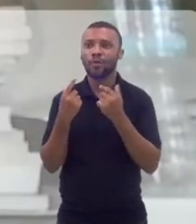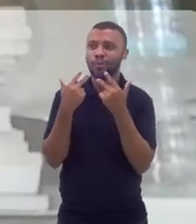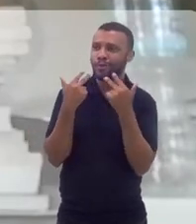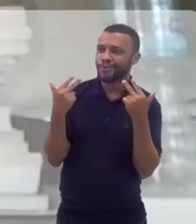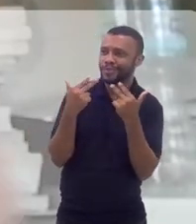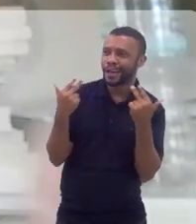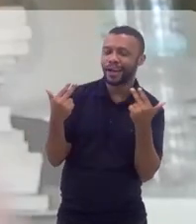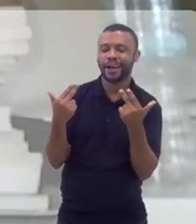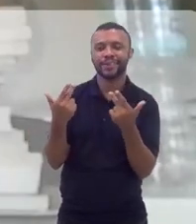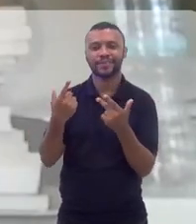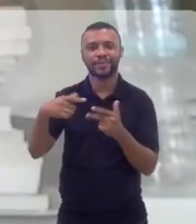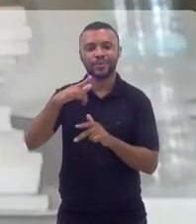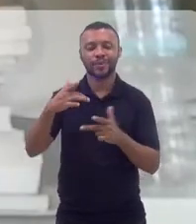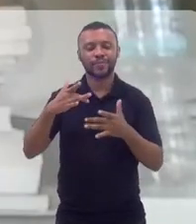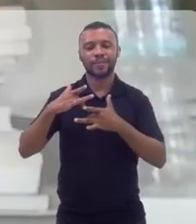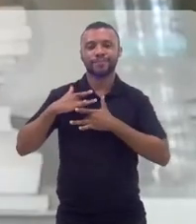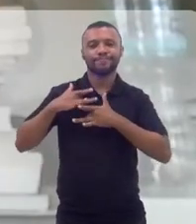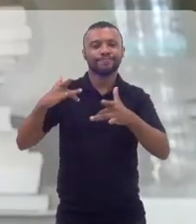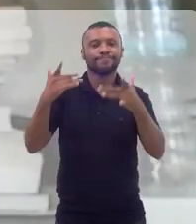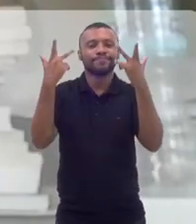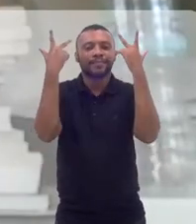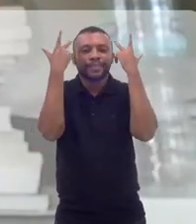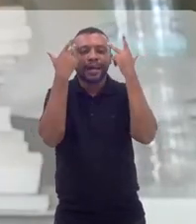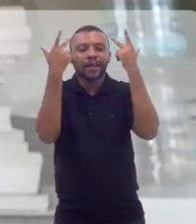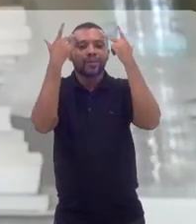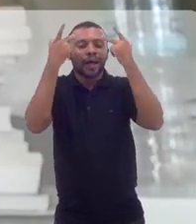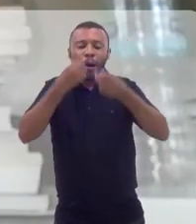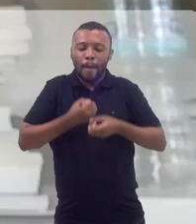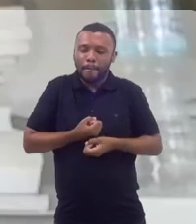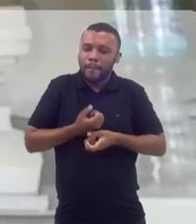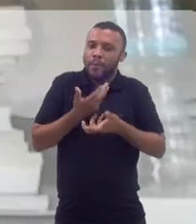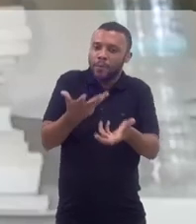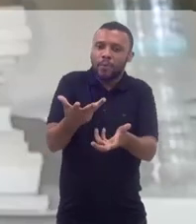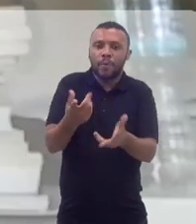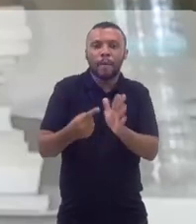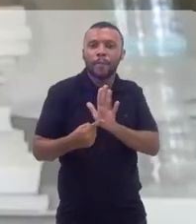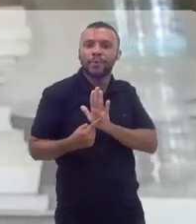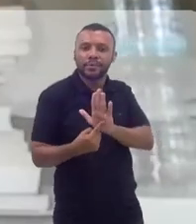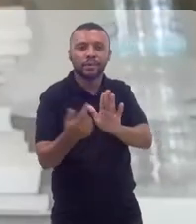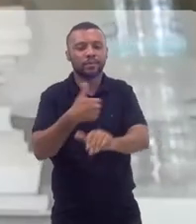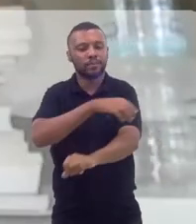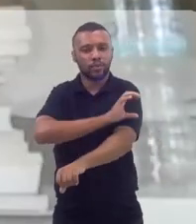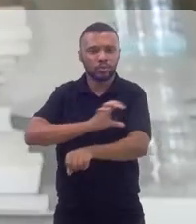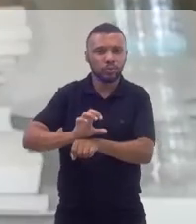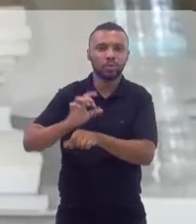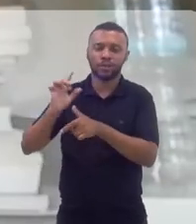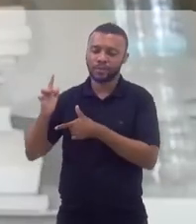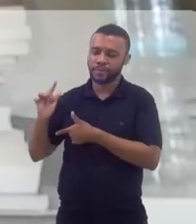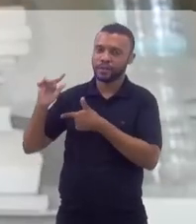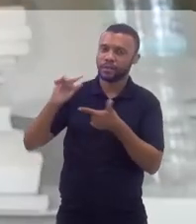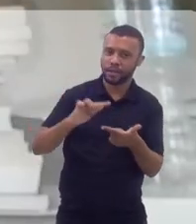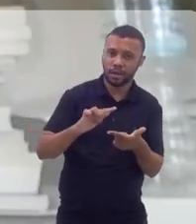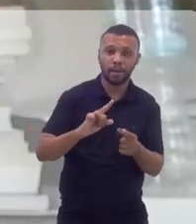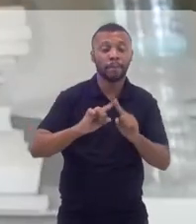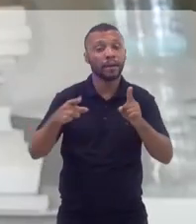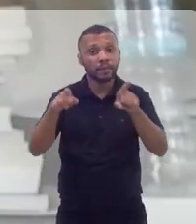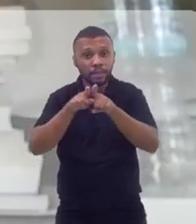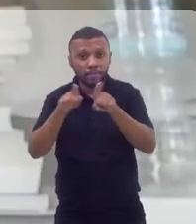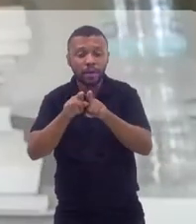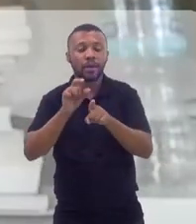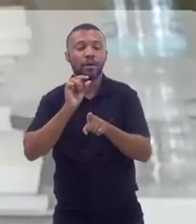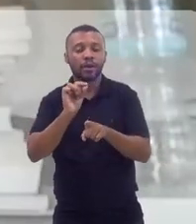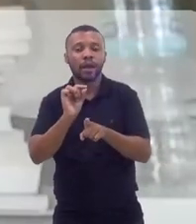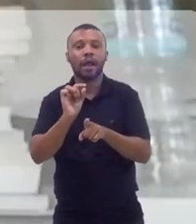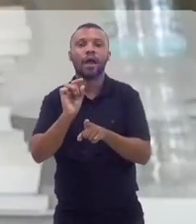pela novidade, pelo inusitado, pelo espontâneo, que tem uma cultura e uma tradição. Agora, não significa que o carnaval de rua também não possa